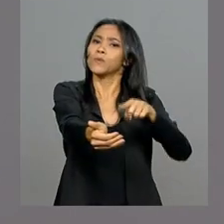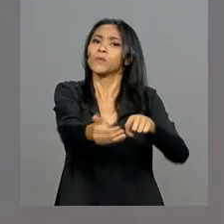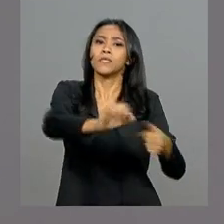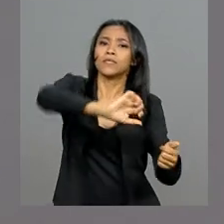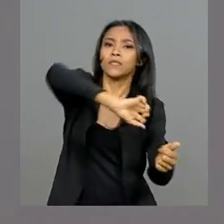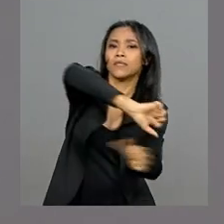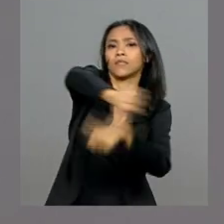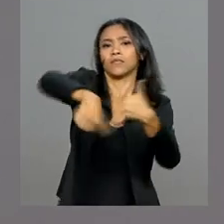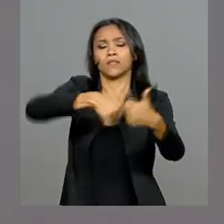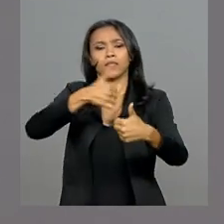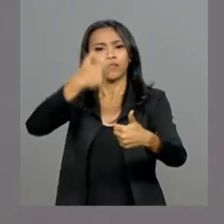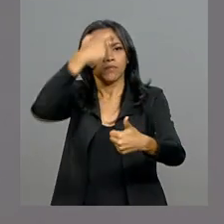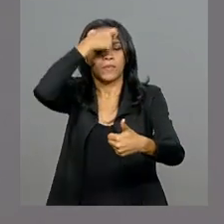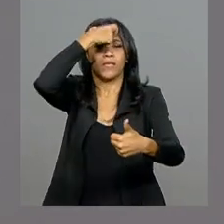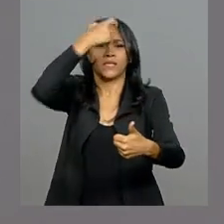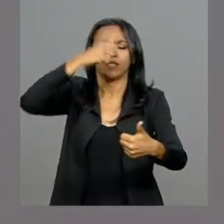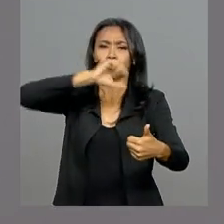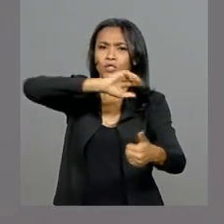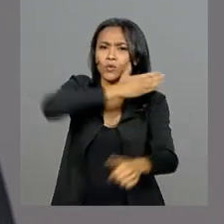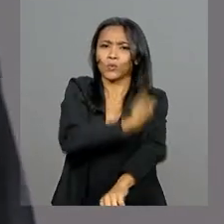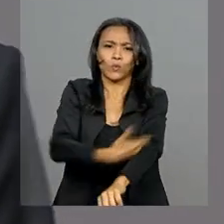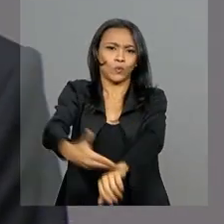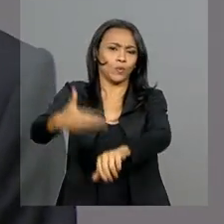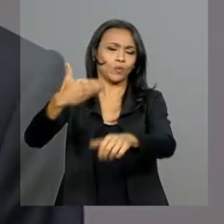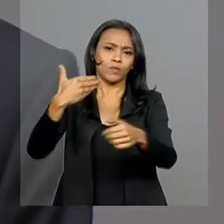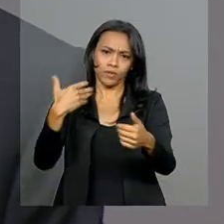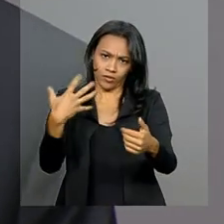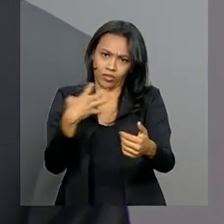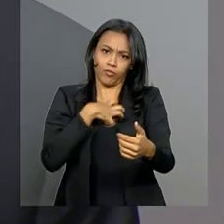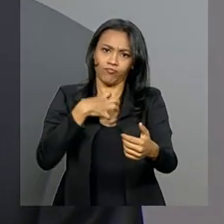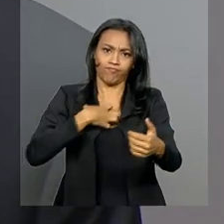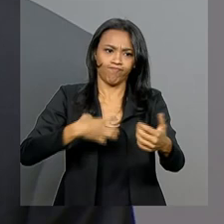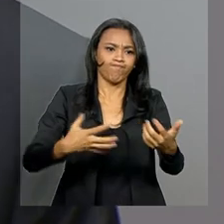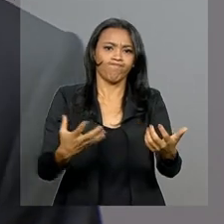de pensamentos, de culturas e de práticas.